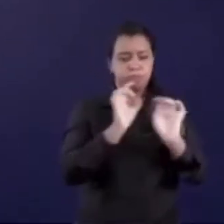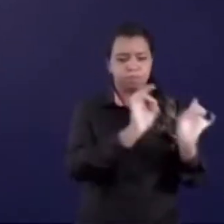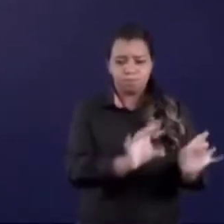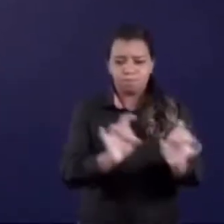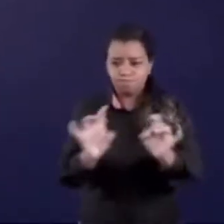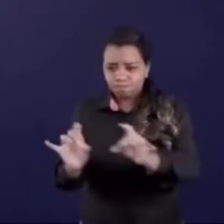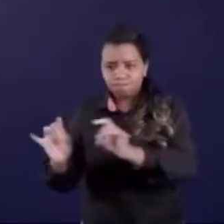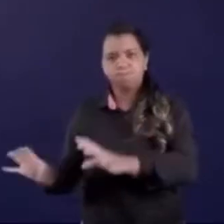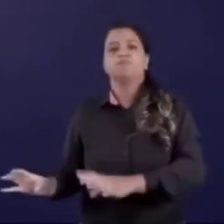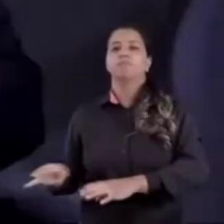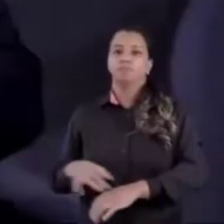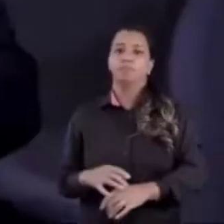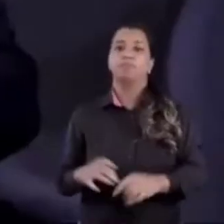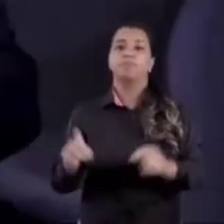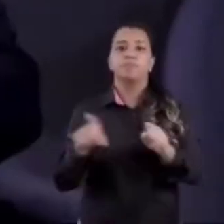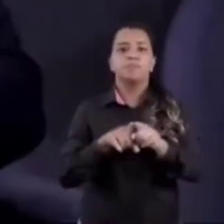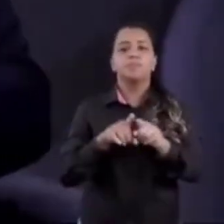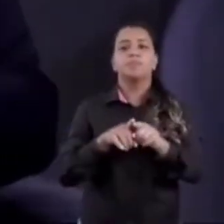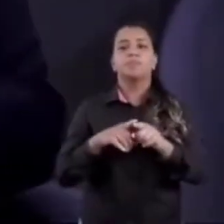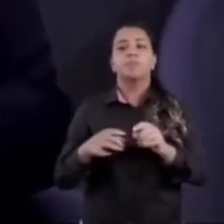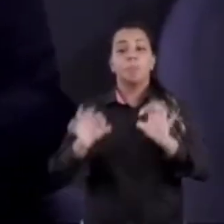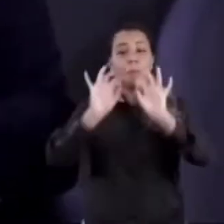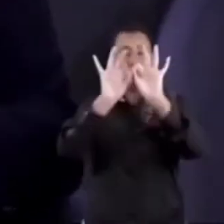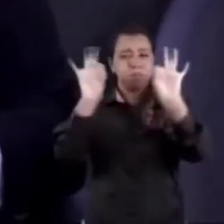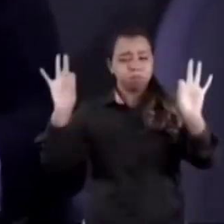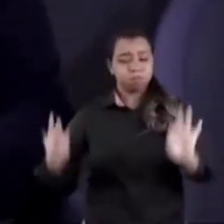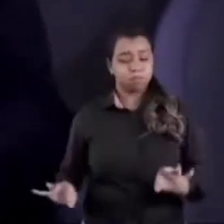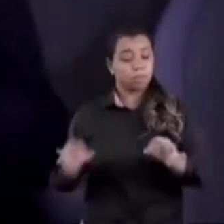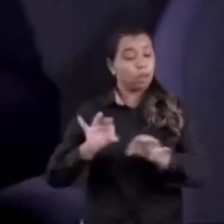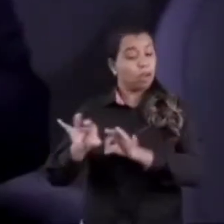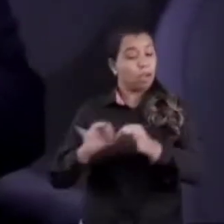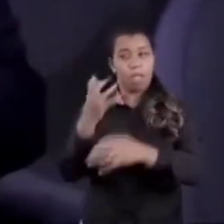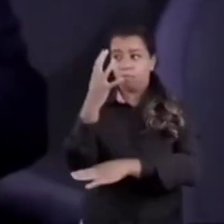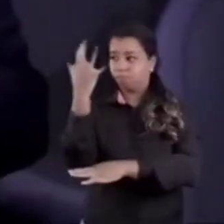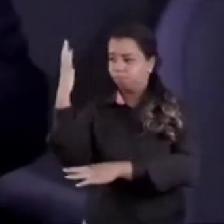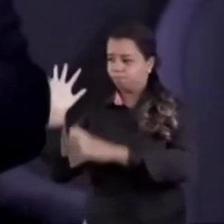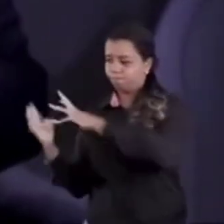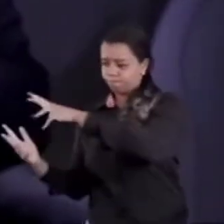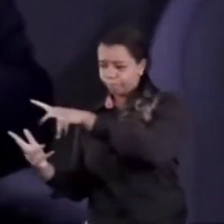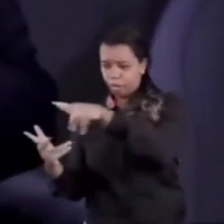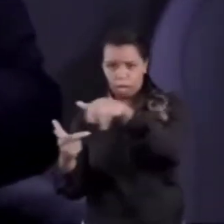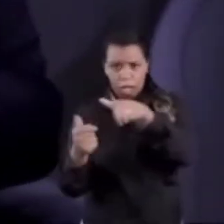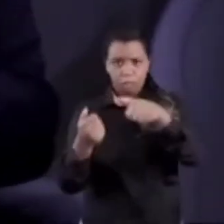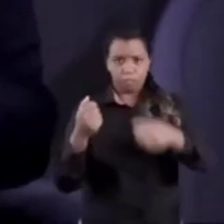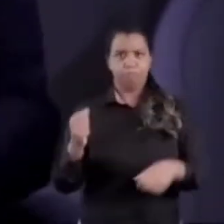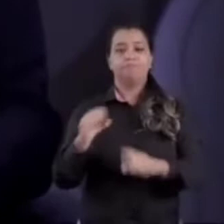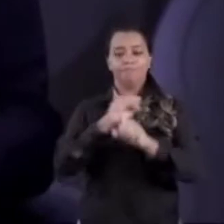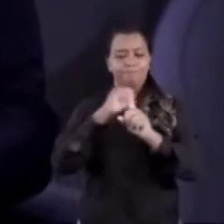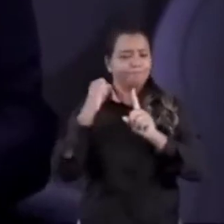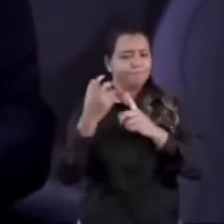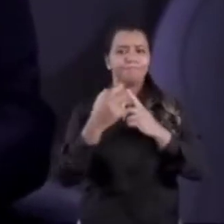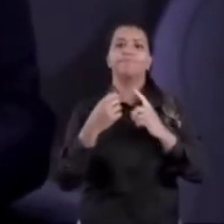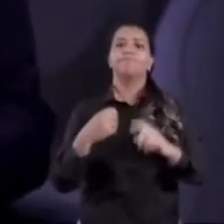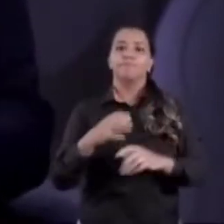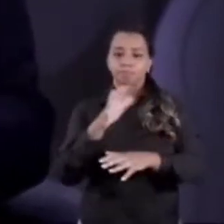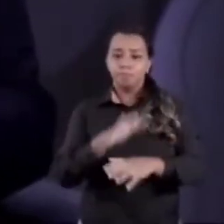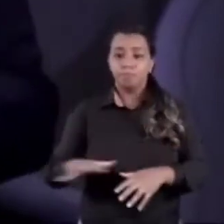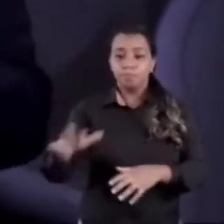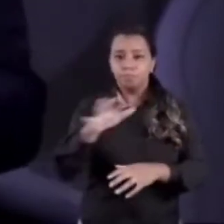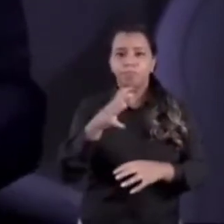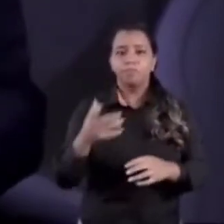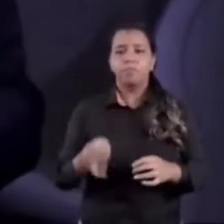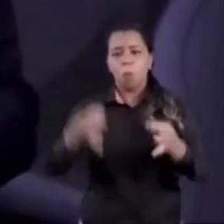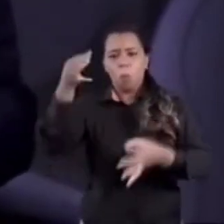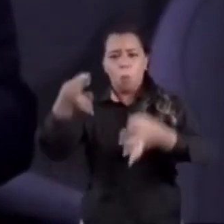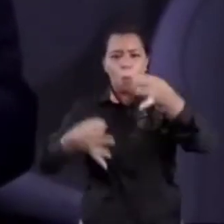por meio da regularização fundiária, ou seja, um projeto extremamente sustentável. Então, por isso que acho que sobram argumentos jurídicos,